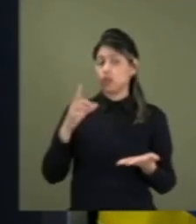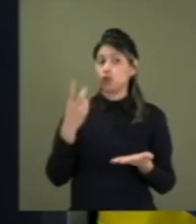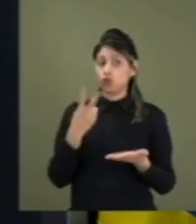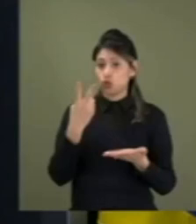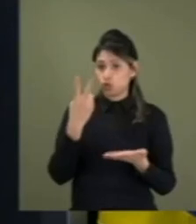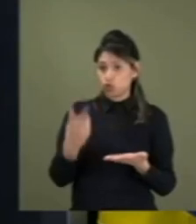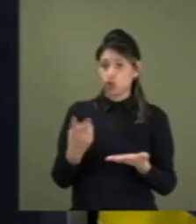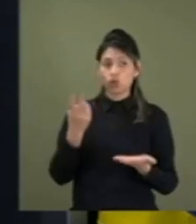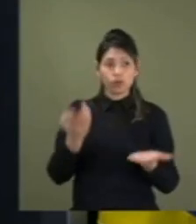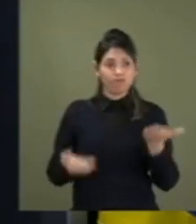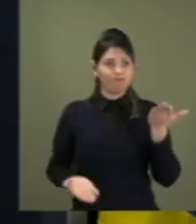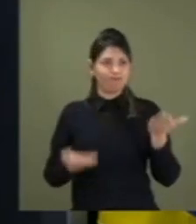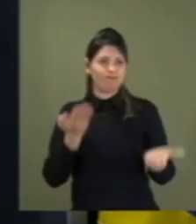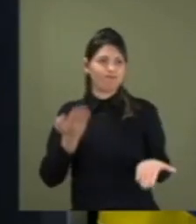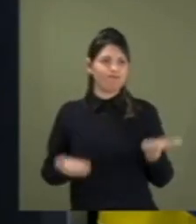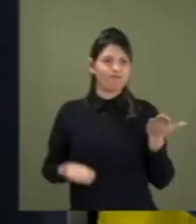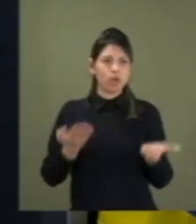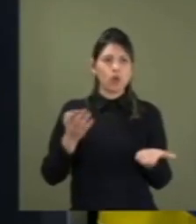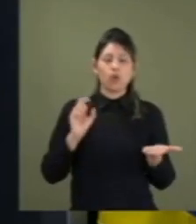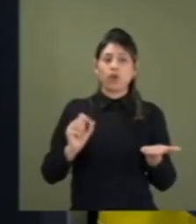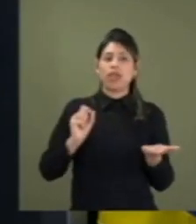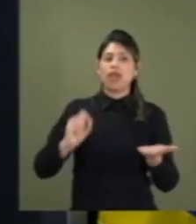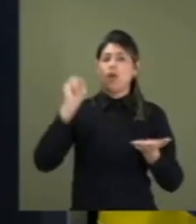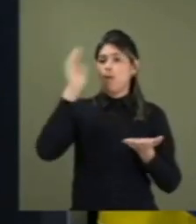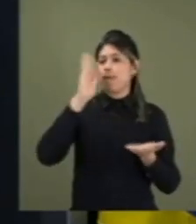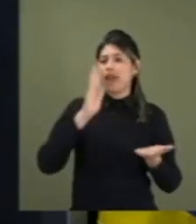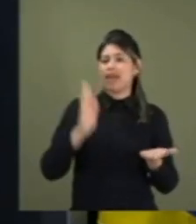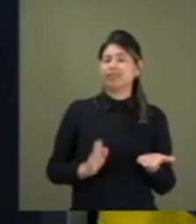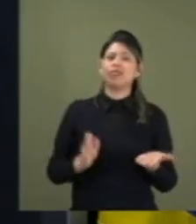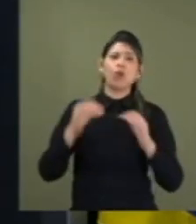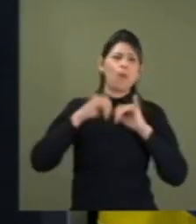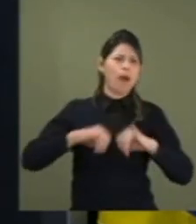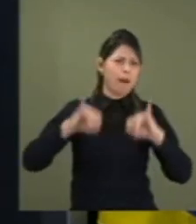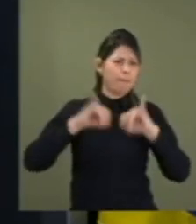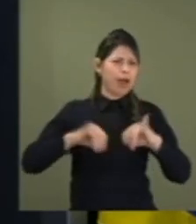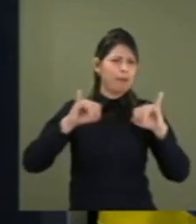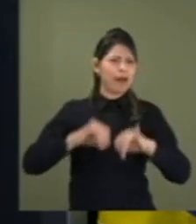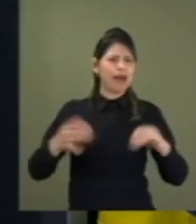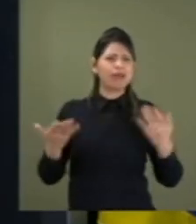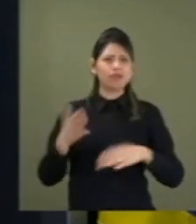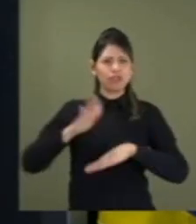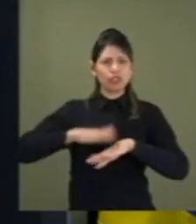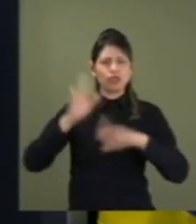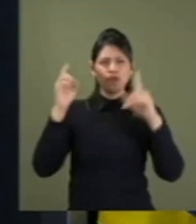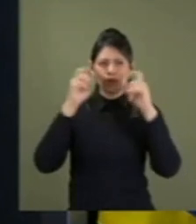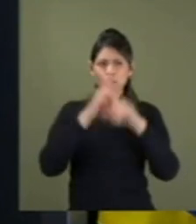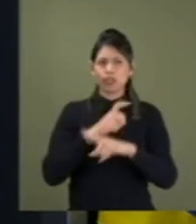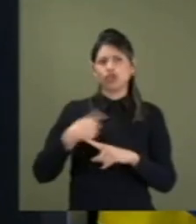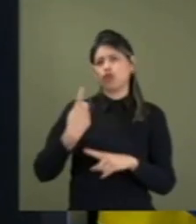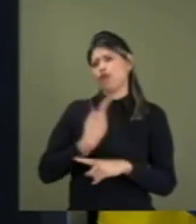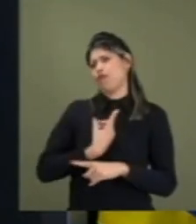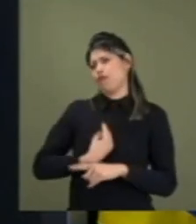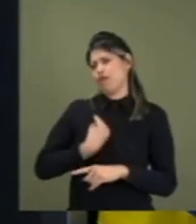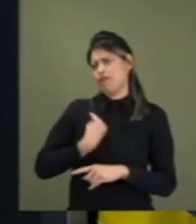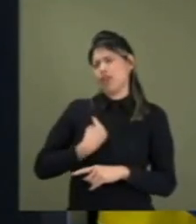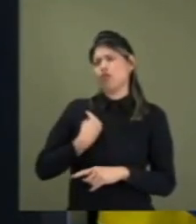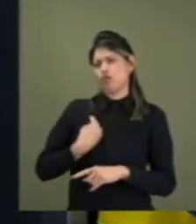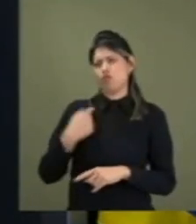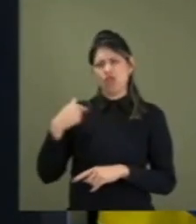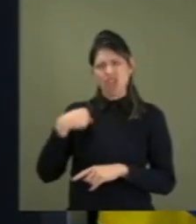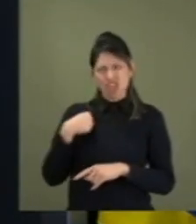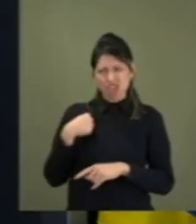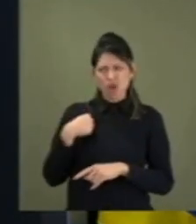medidas. O Brasil das narrativas que a gente está vivendo. E eu confesso para os senhores, eu jamais